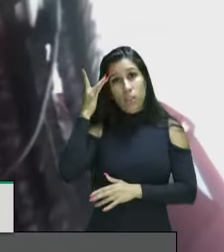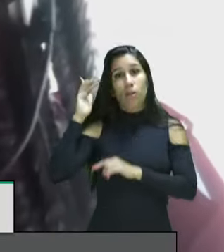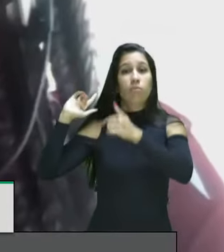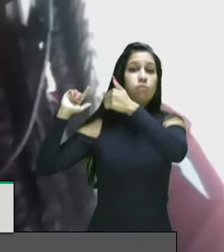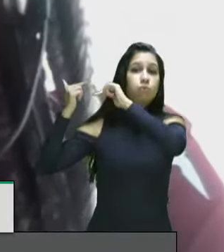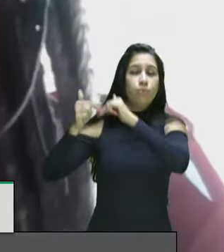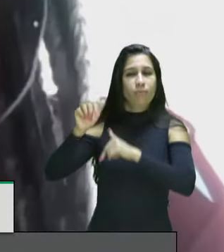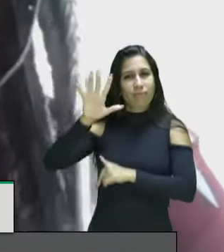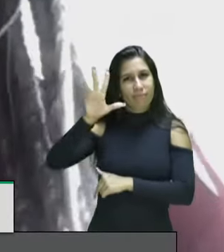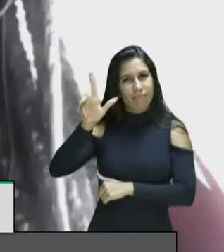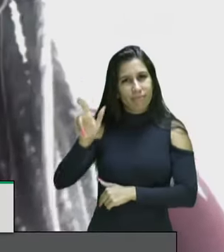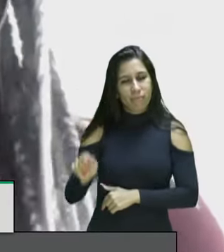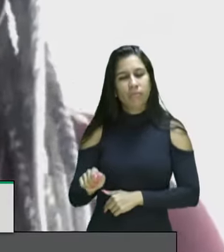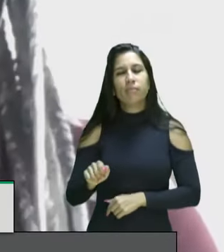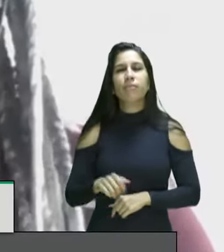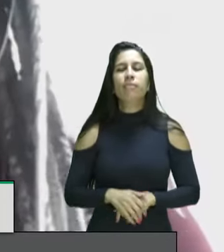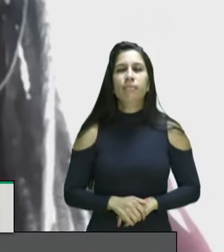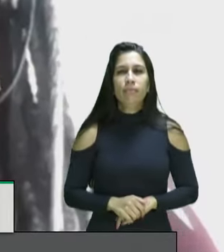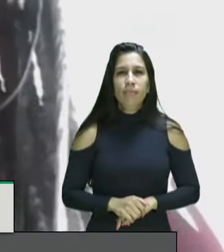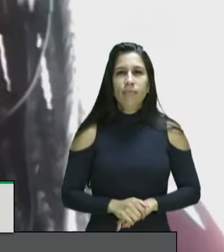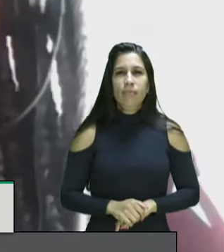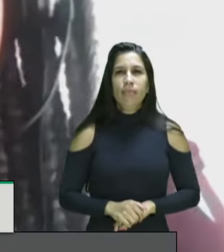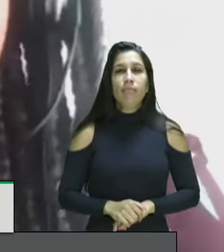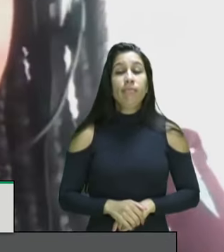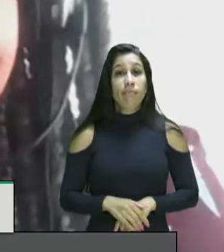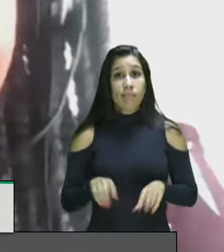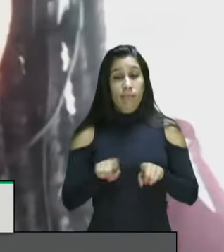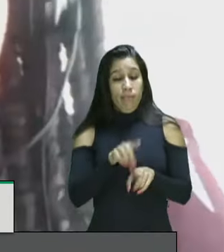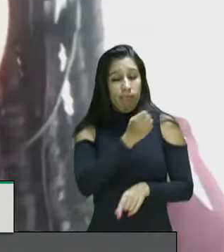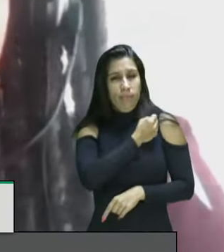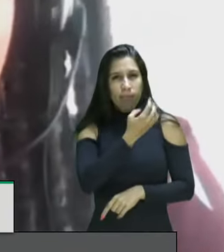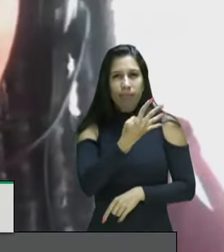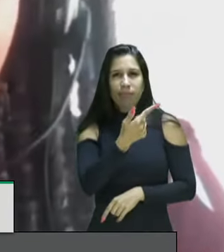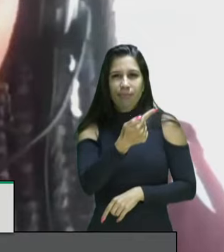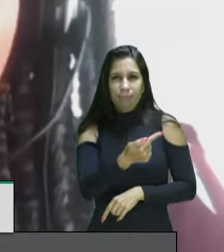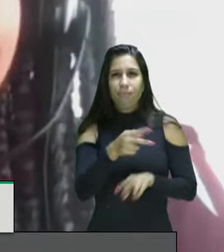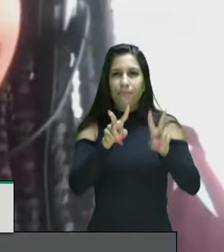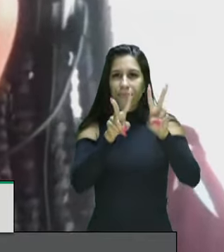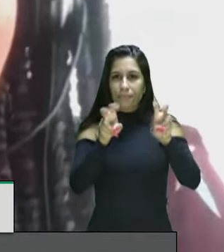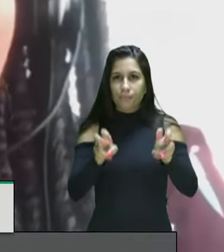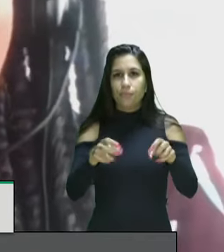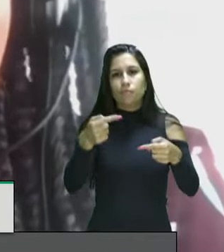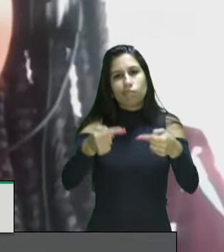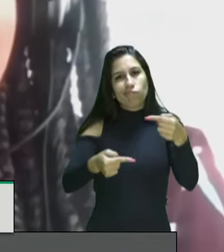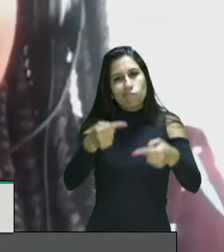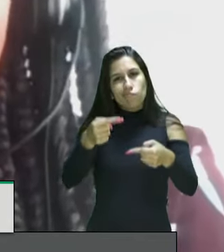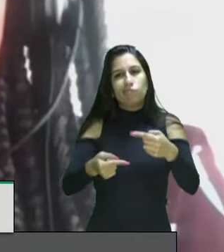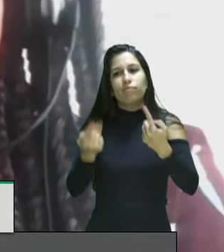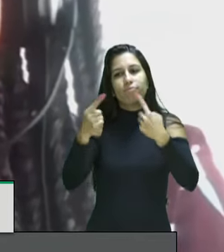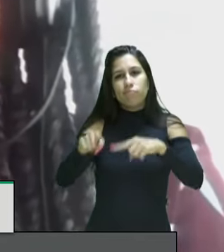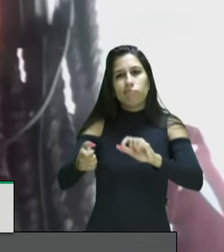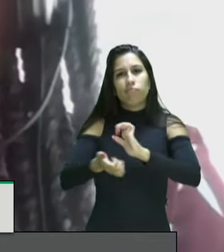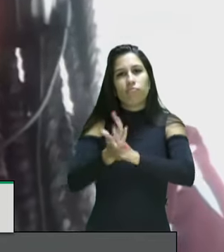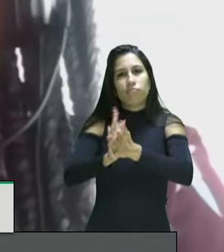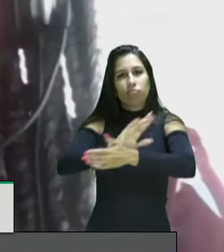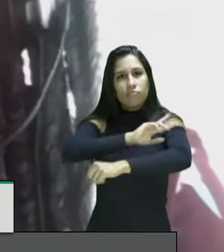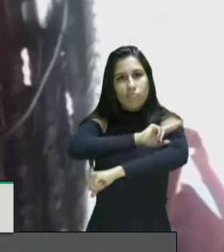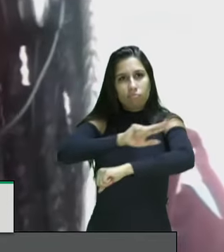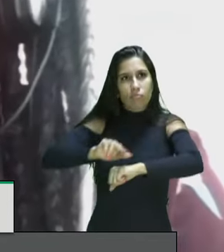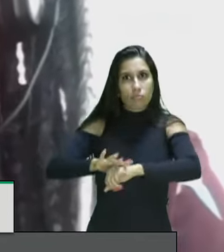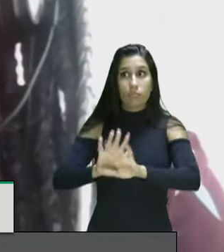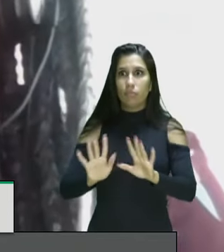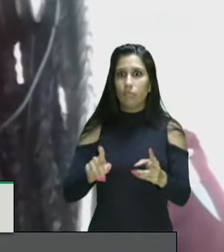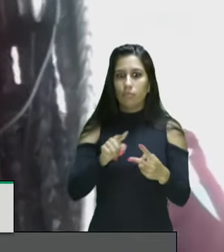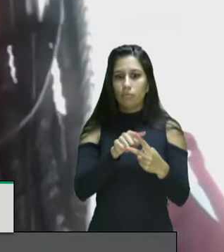como a 47 que envolvem o desenvolvimento de políticas antidiscriminatórias elas estão numa situação de